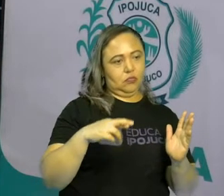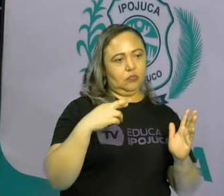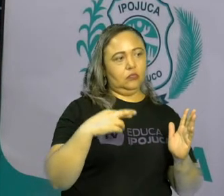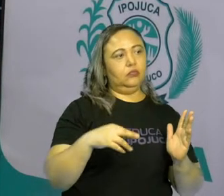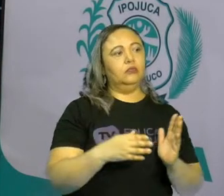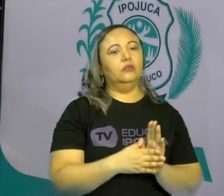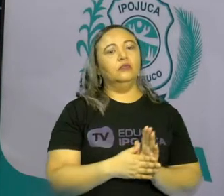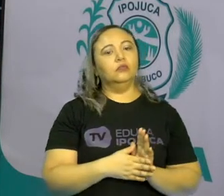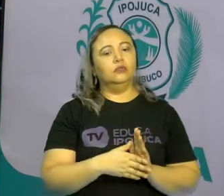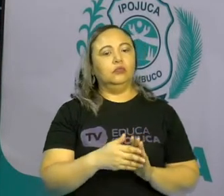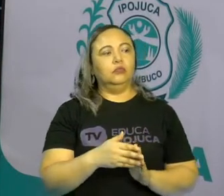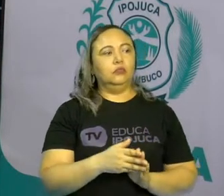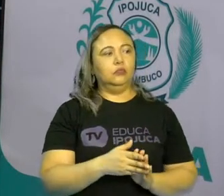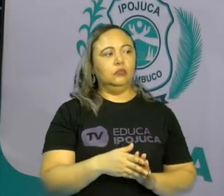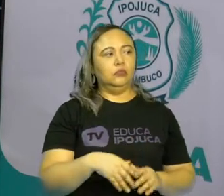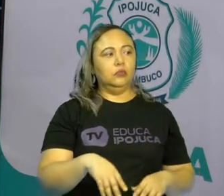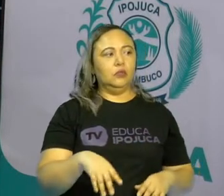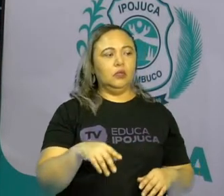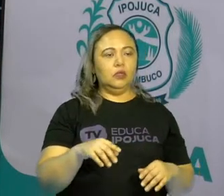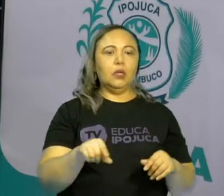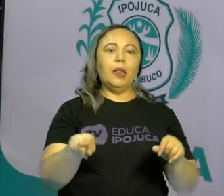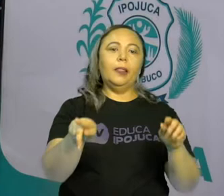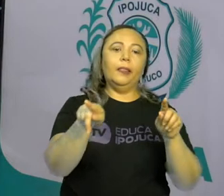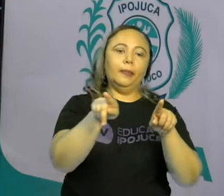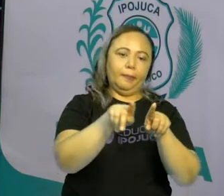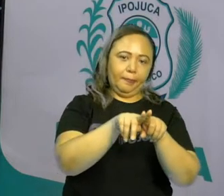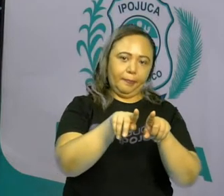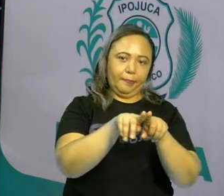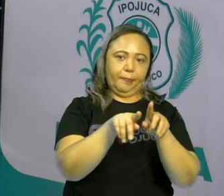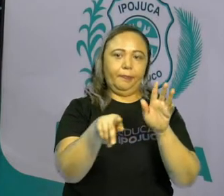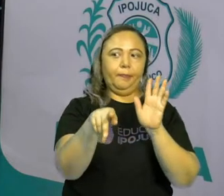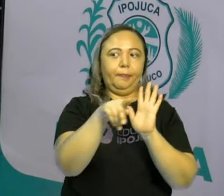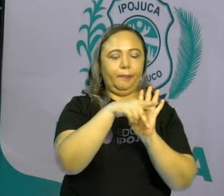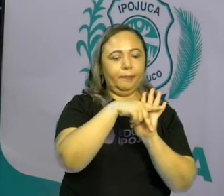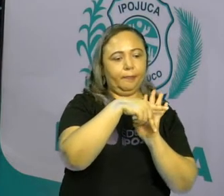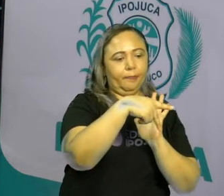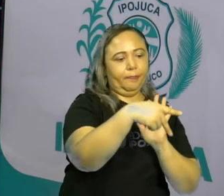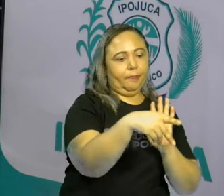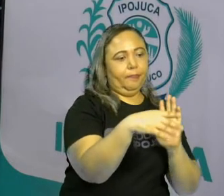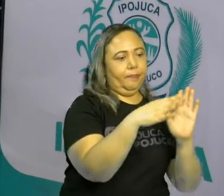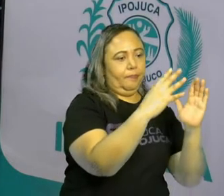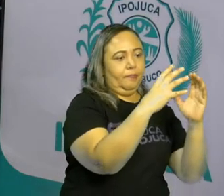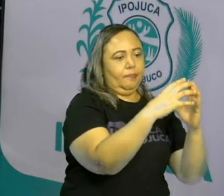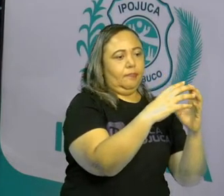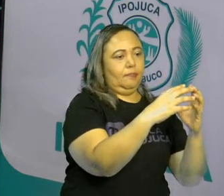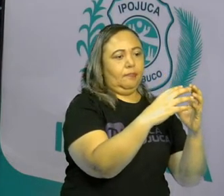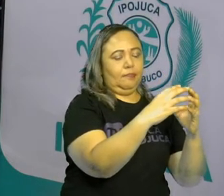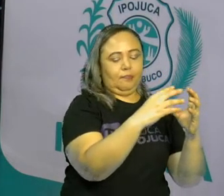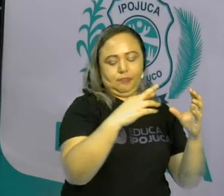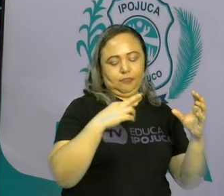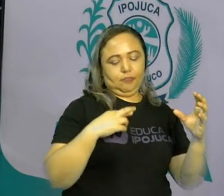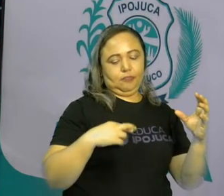igreja? Então, estamos participando de uma comunidade